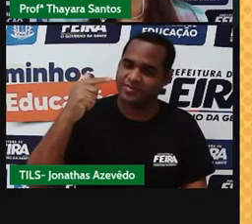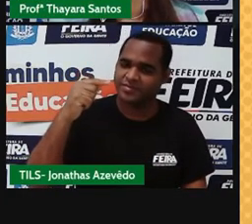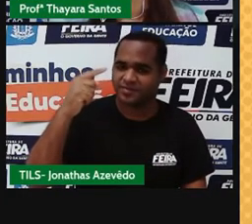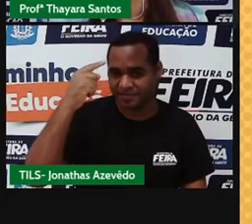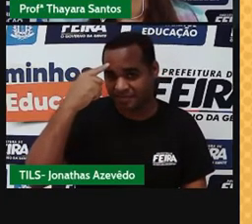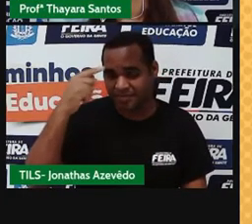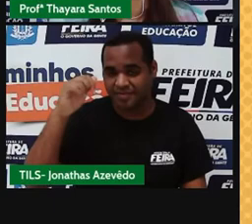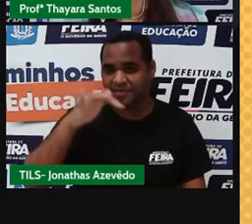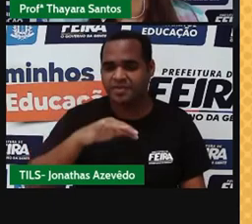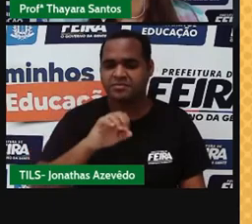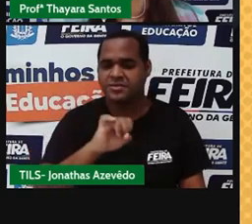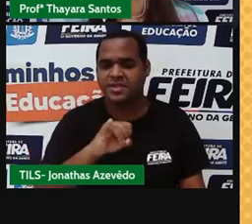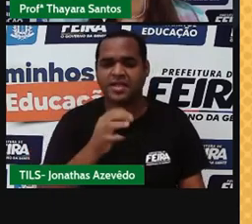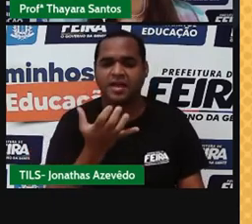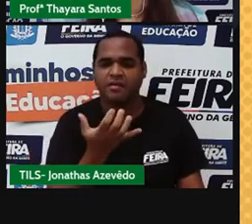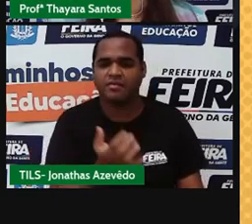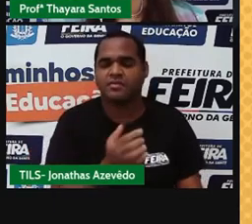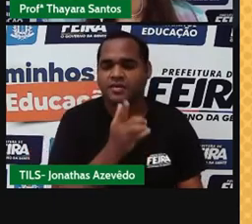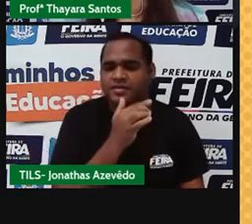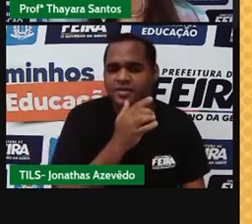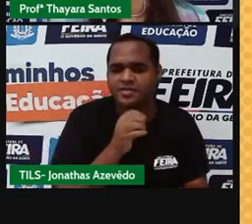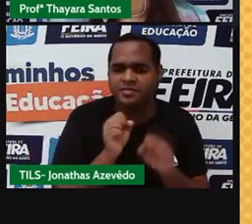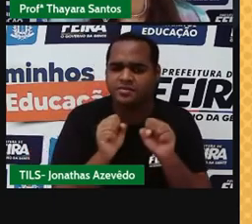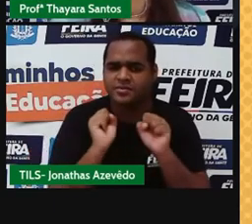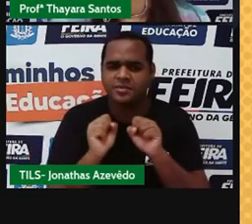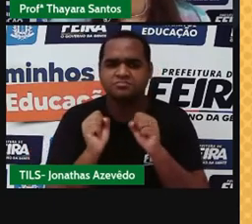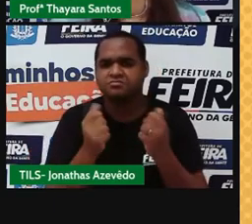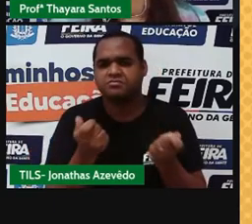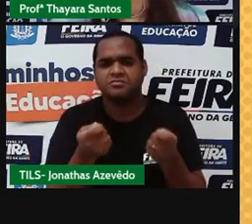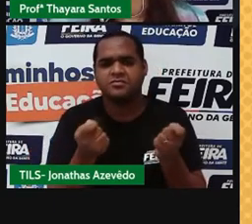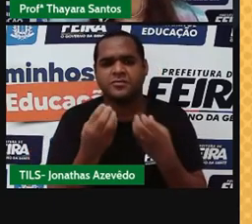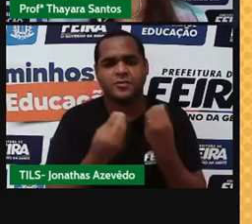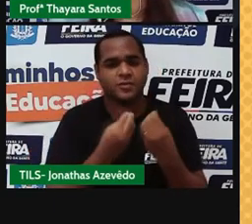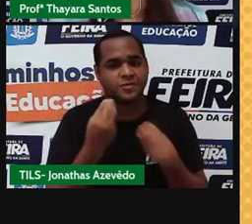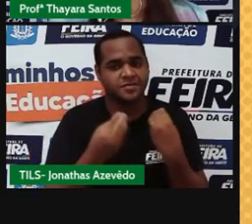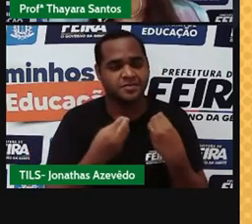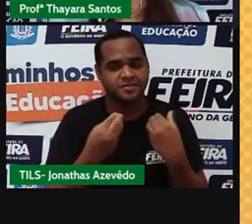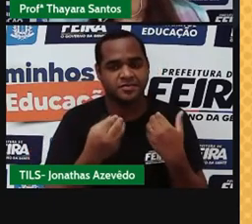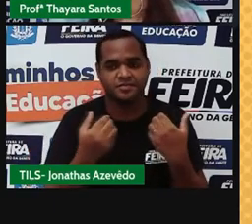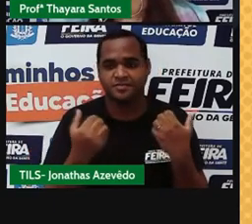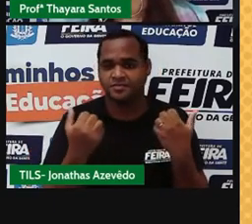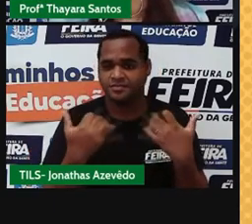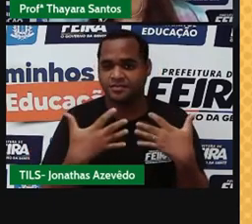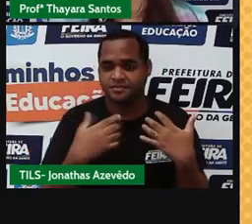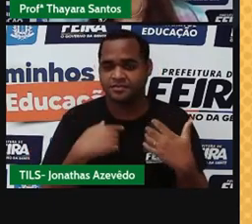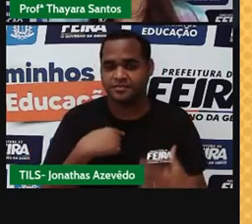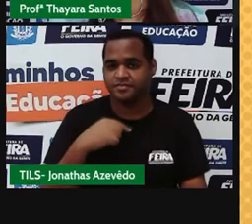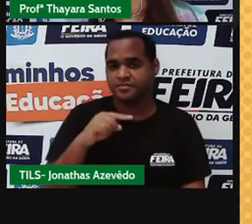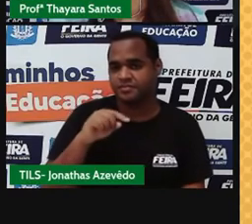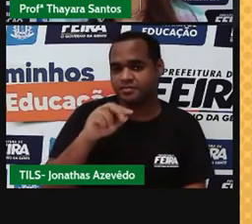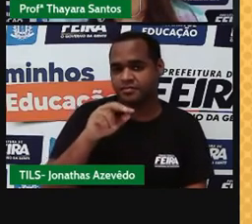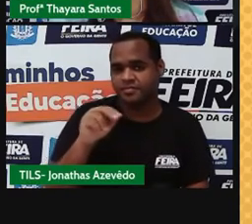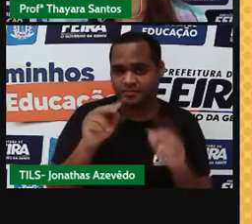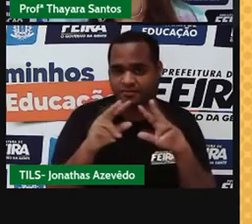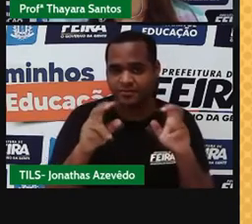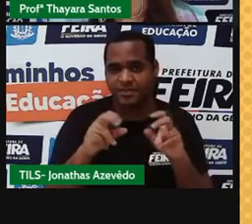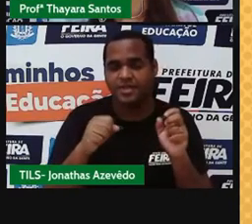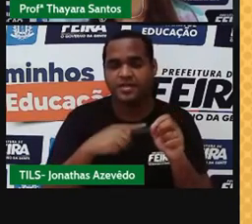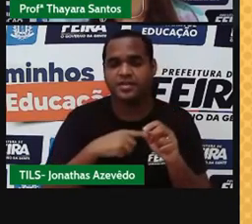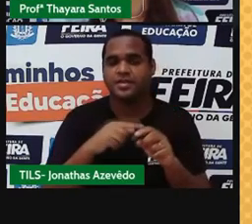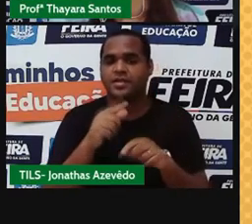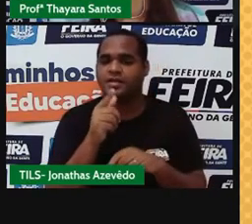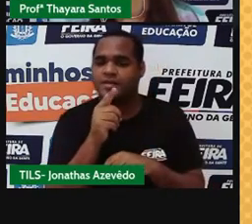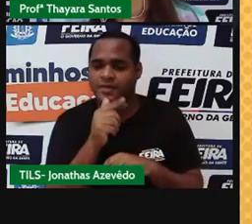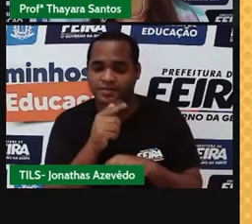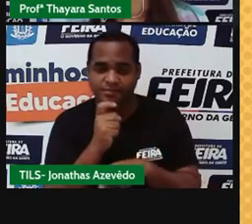remover apenas a água, como isso poderia ser feito? Para a separação de misturas homogêneas entre sólido-líquido e líquido